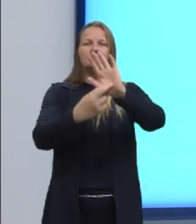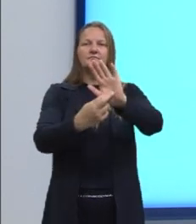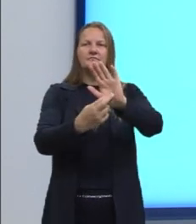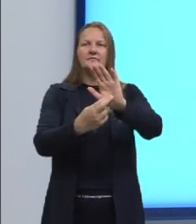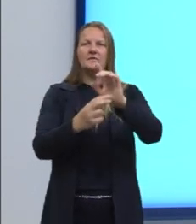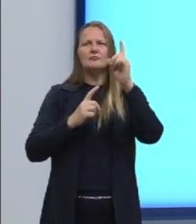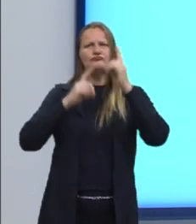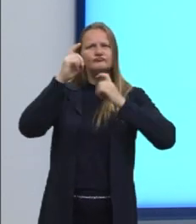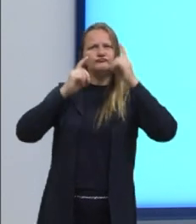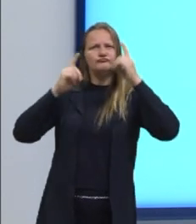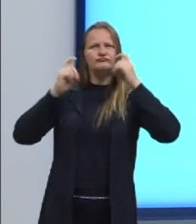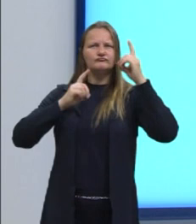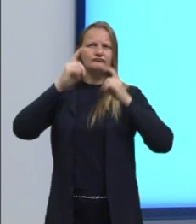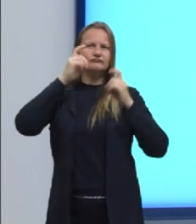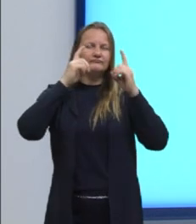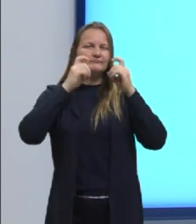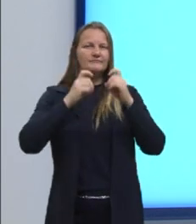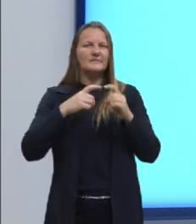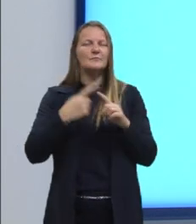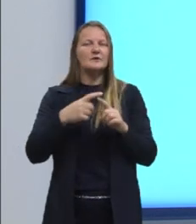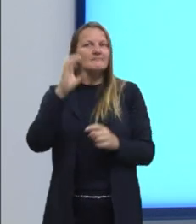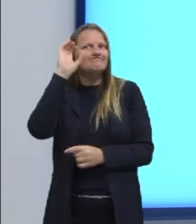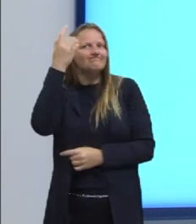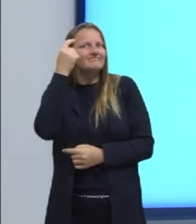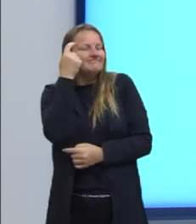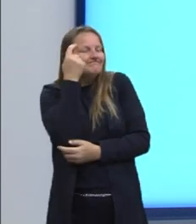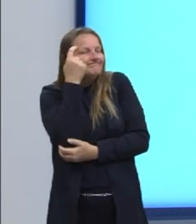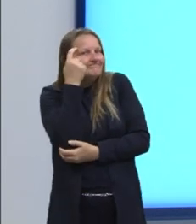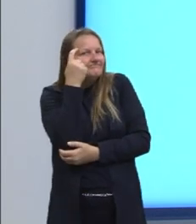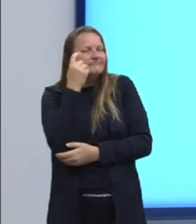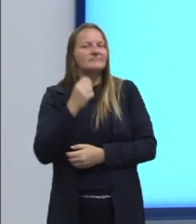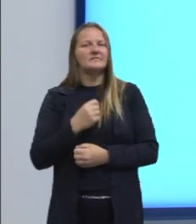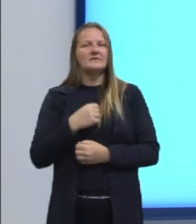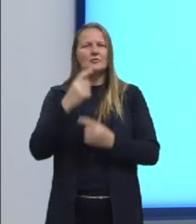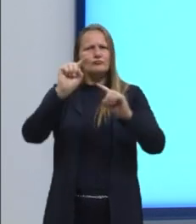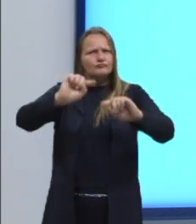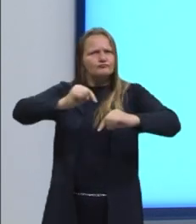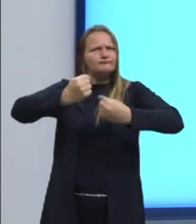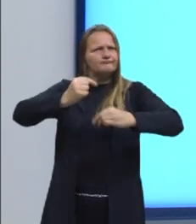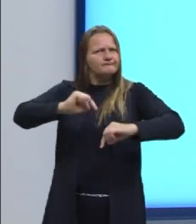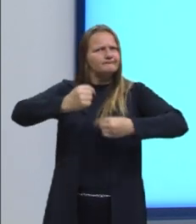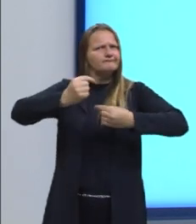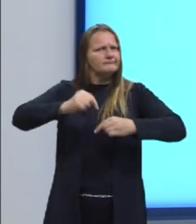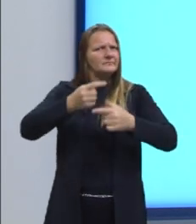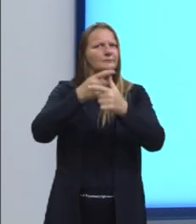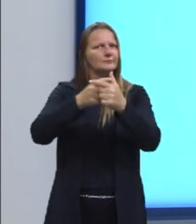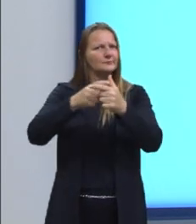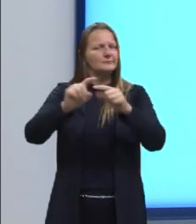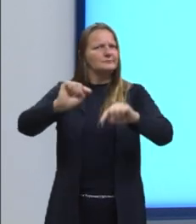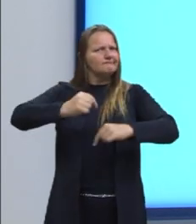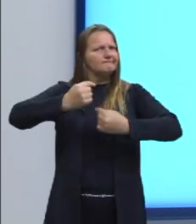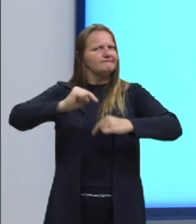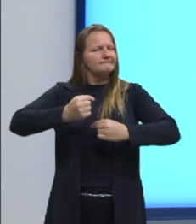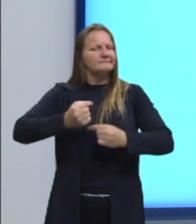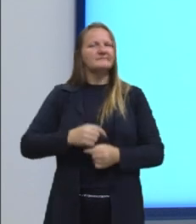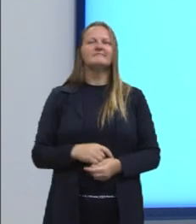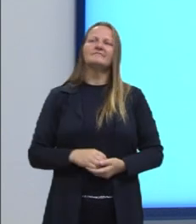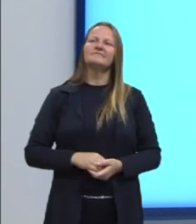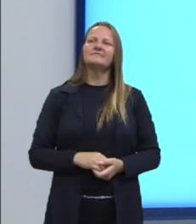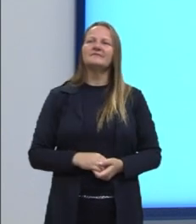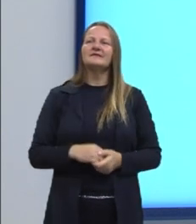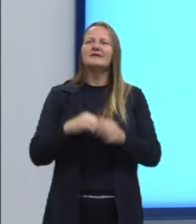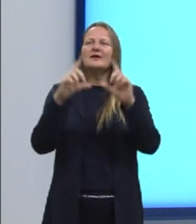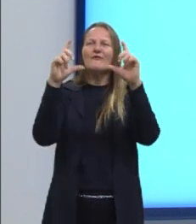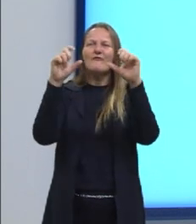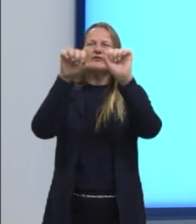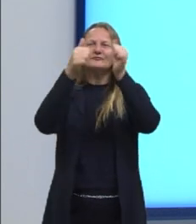diferentes formas para tomar decisões, enfrentar as situações, problema. Aqui eu trouxe uma imagem